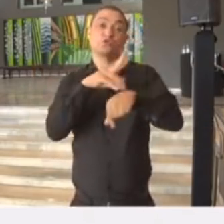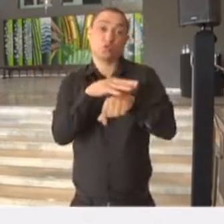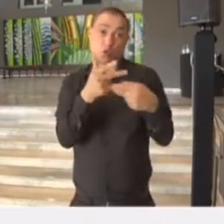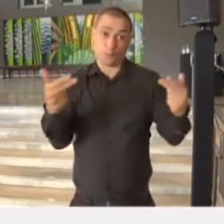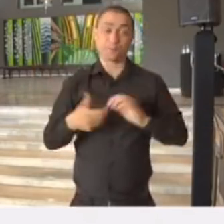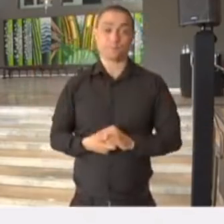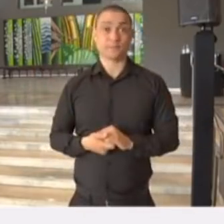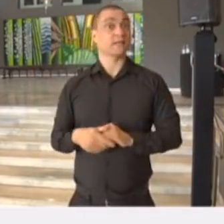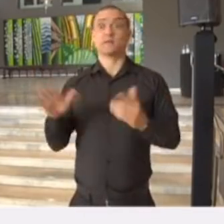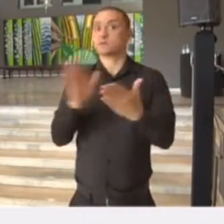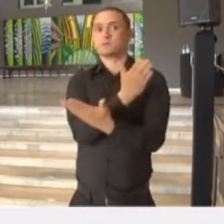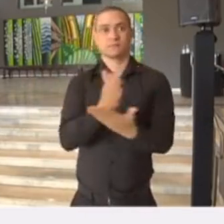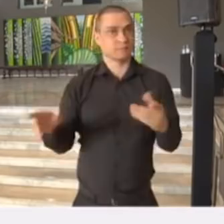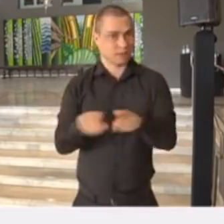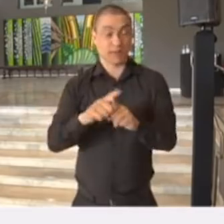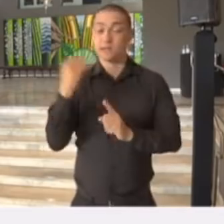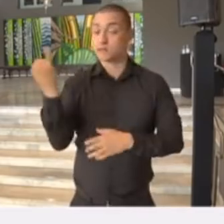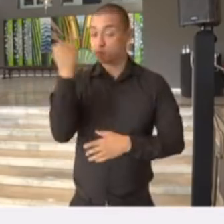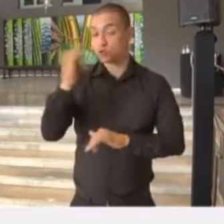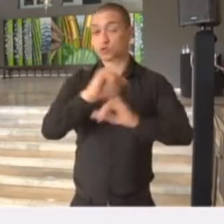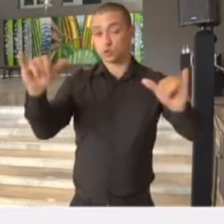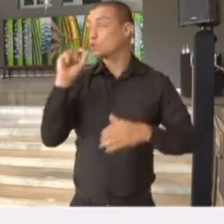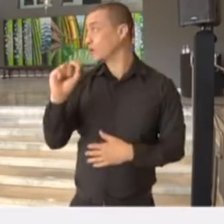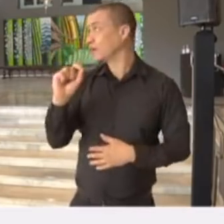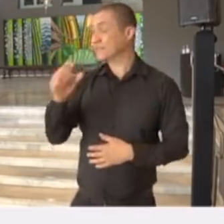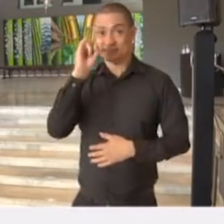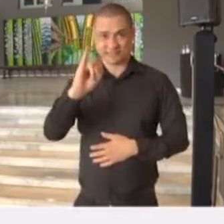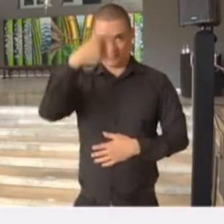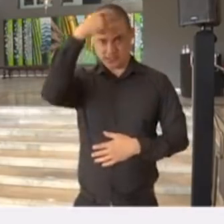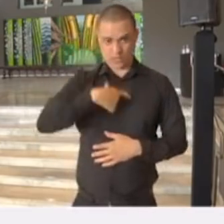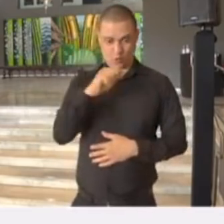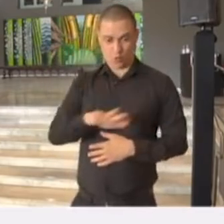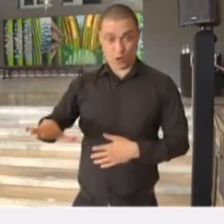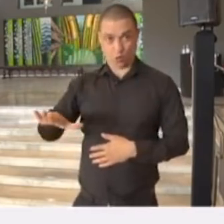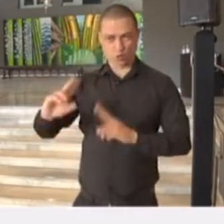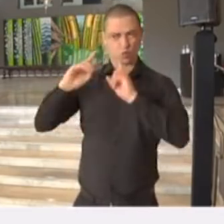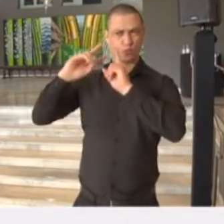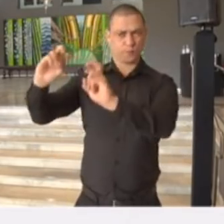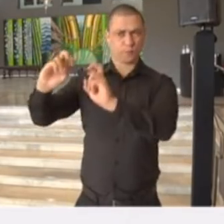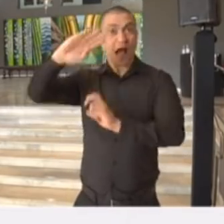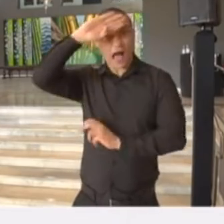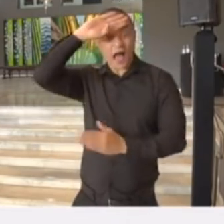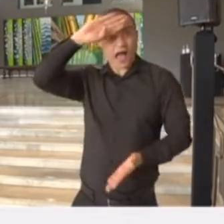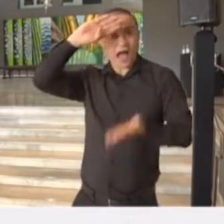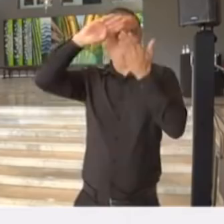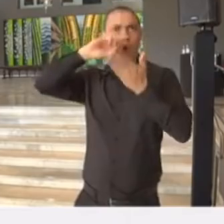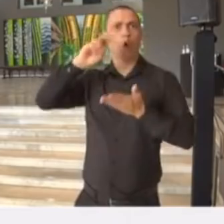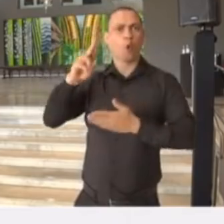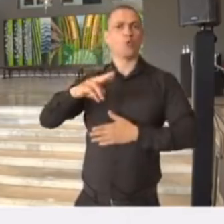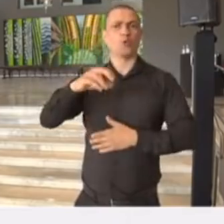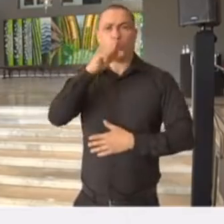Separar sempre, ainda, um protocolo importante, que se o aluno for identificado com a temperatura, por exemplo, ou com algum outro sintoma,